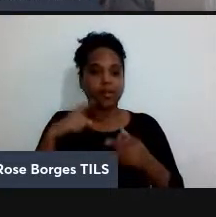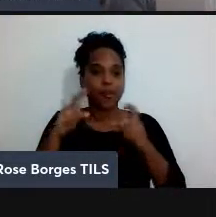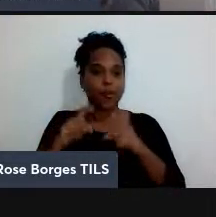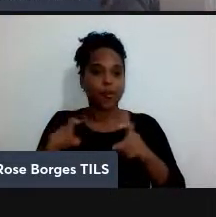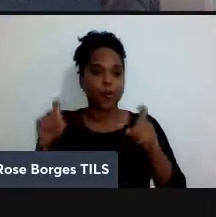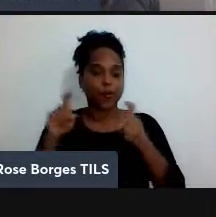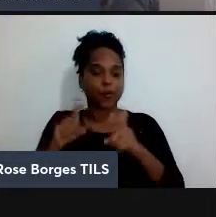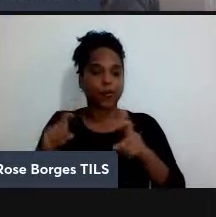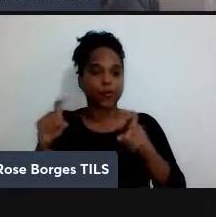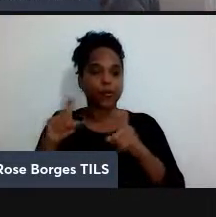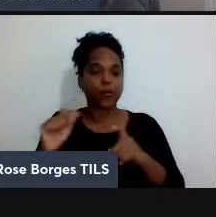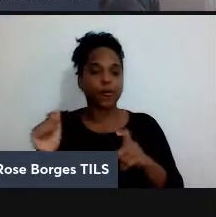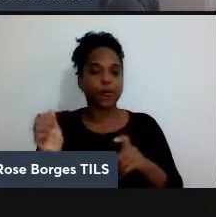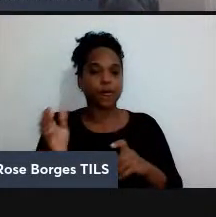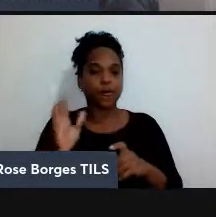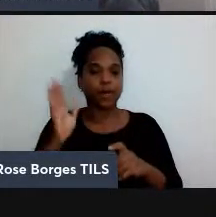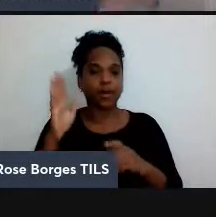ultra